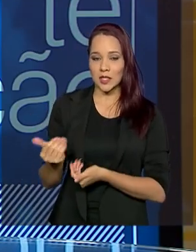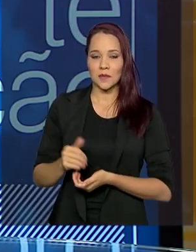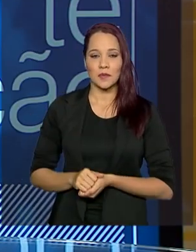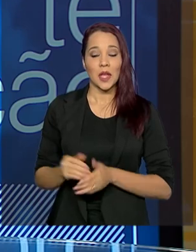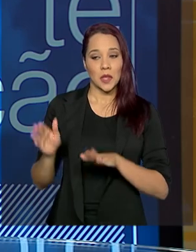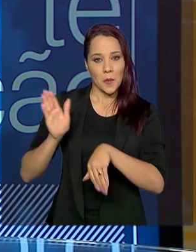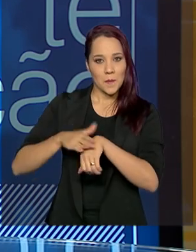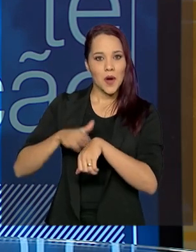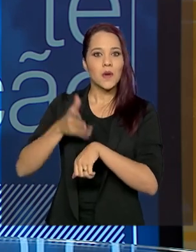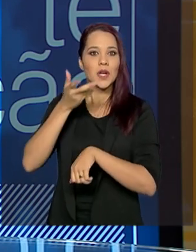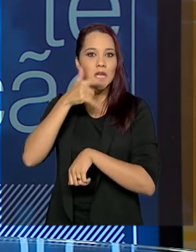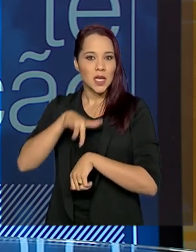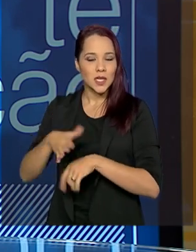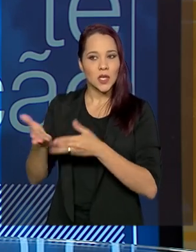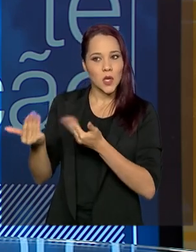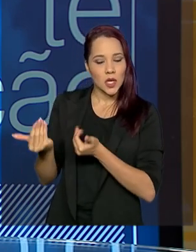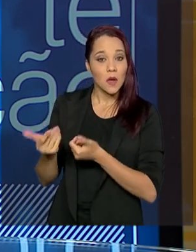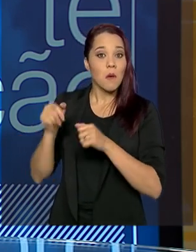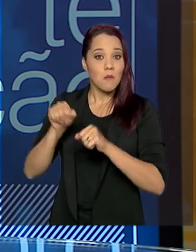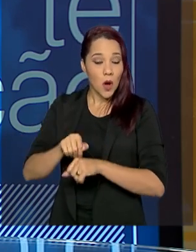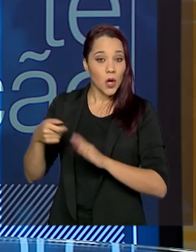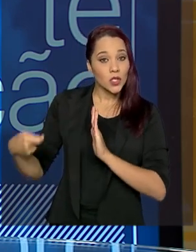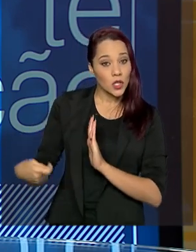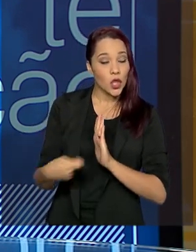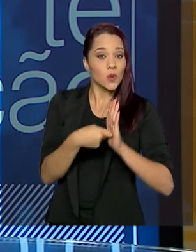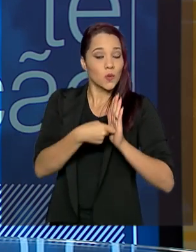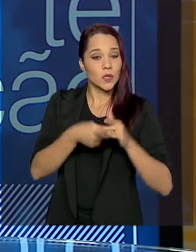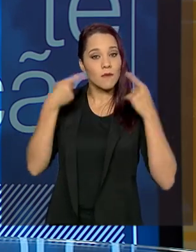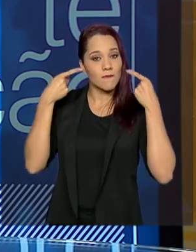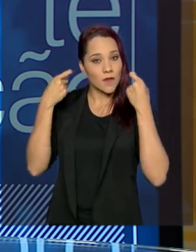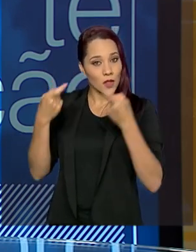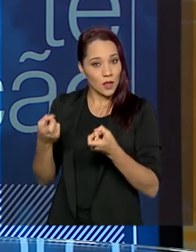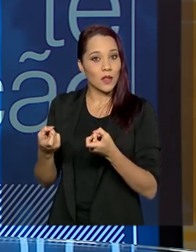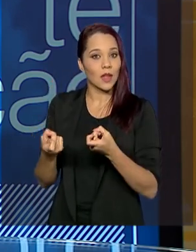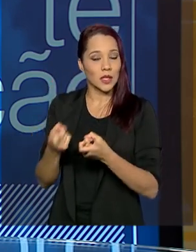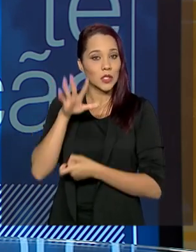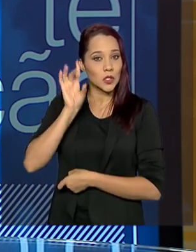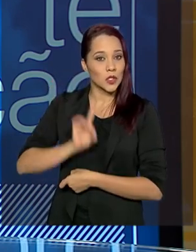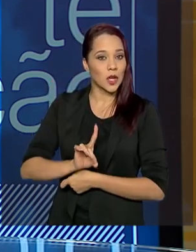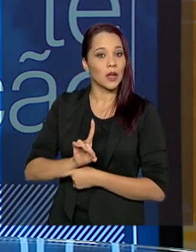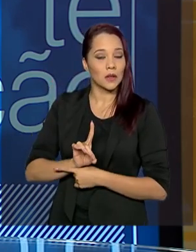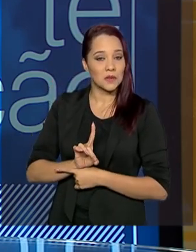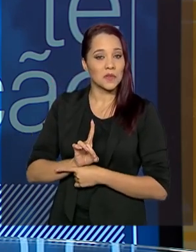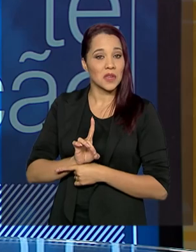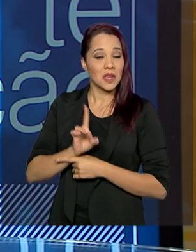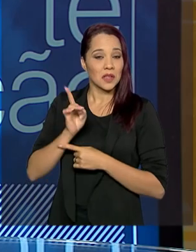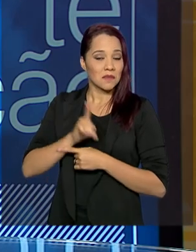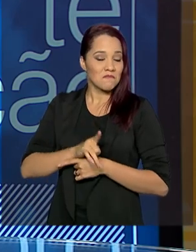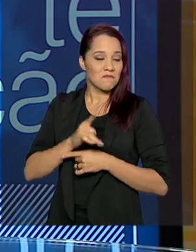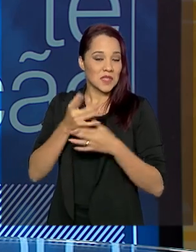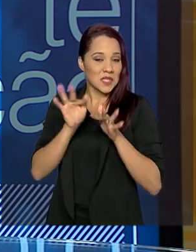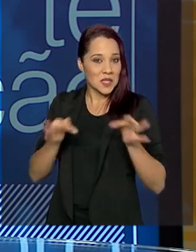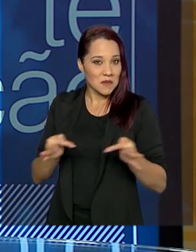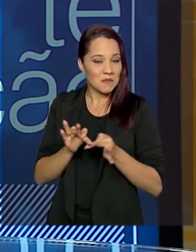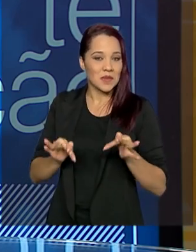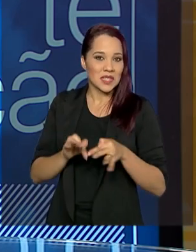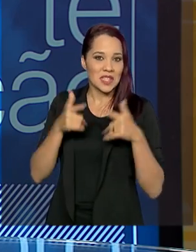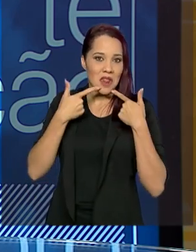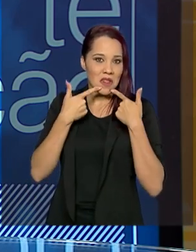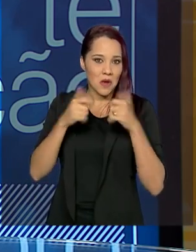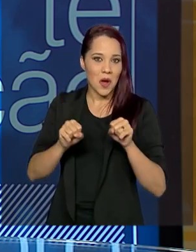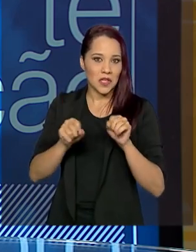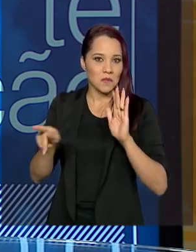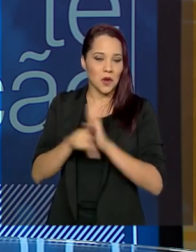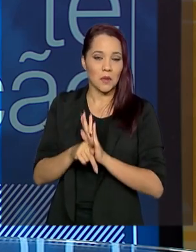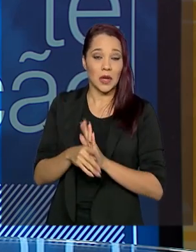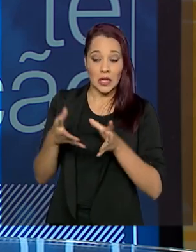e adolescentes poderão fazer as suas denúncias de violências, de violação de direitos, na sua linguagem. Então, a gente tem uma equipe já de